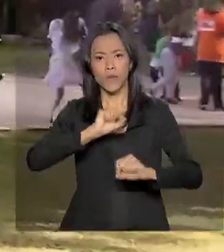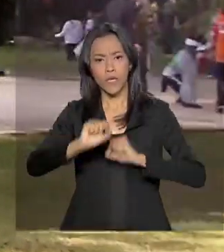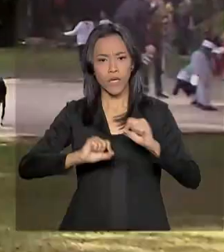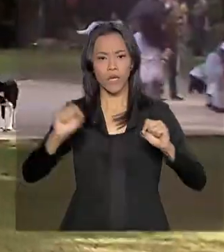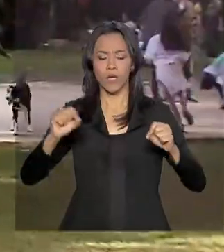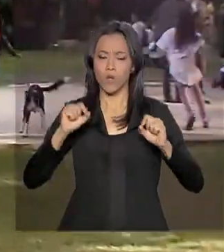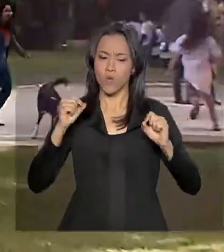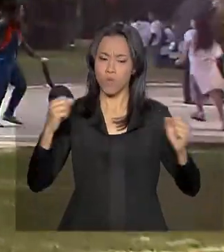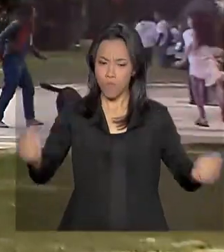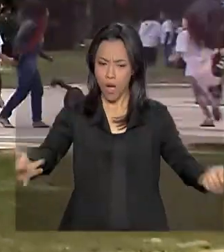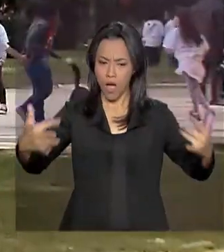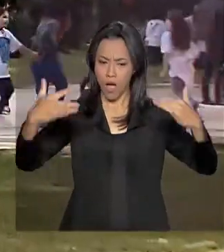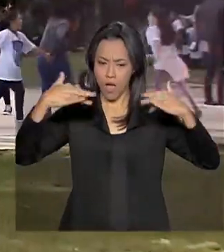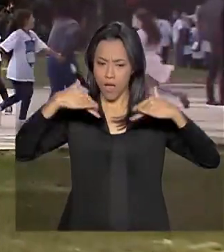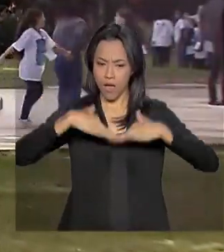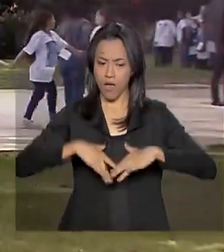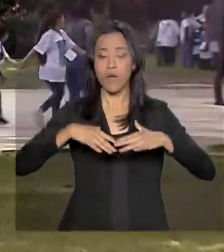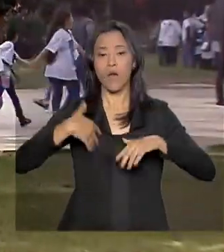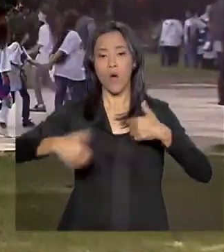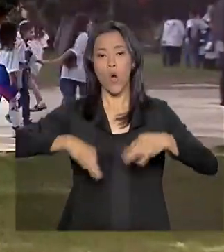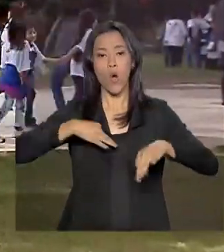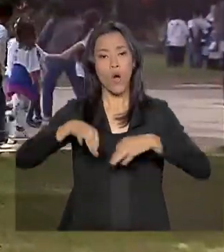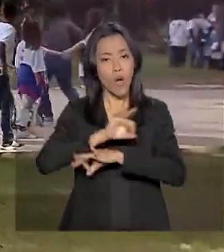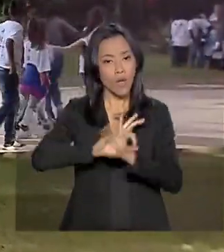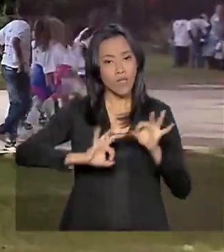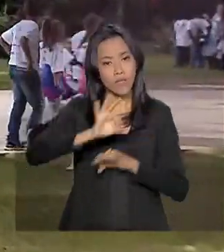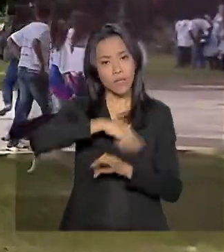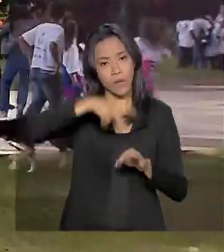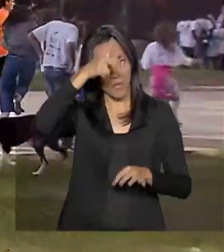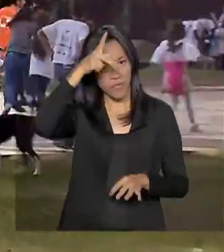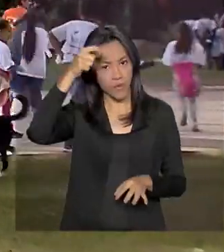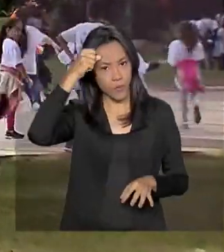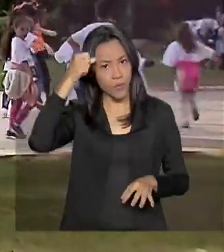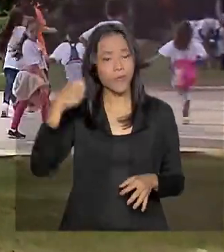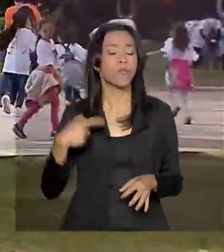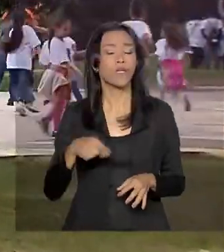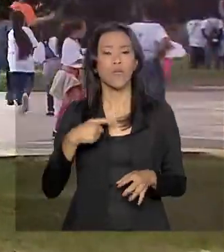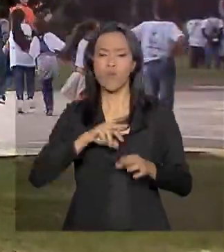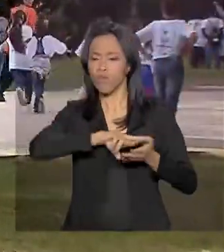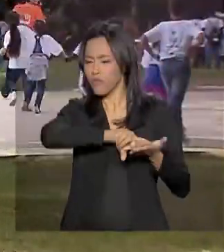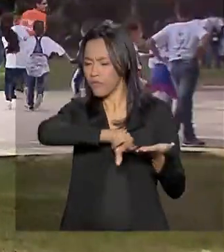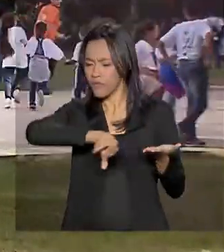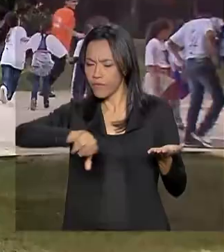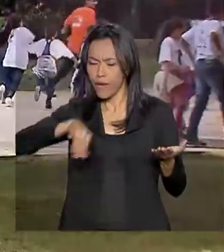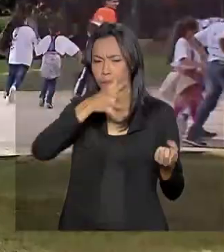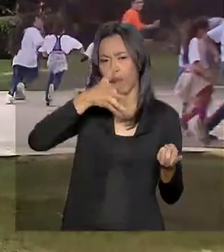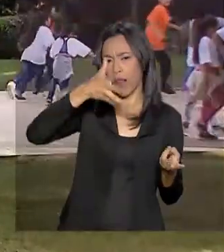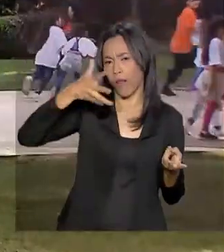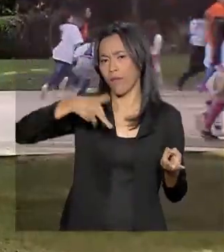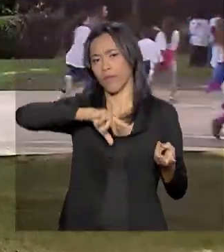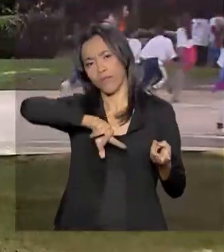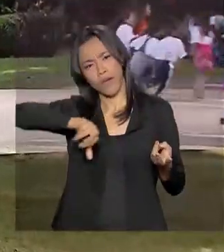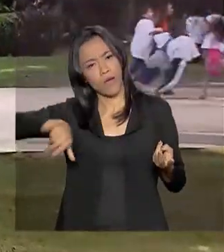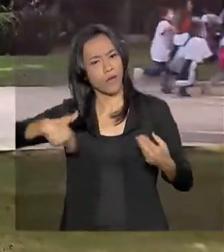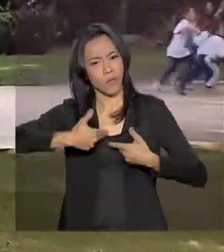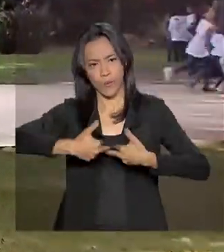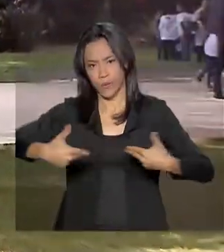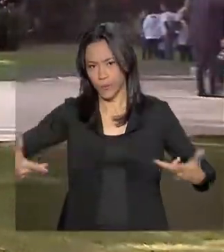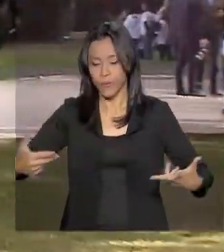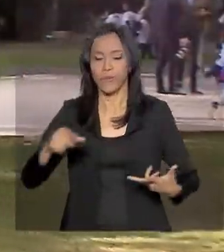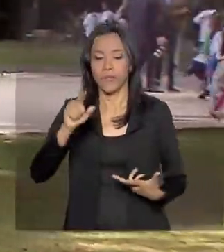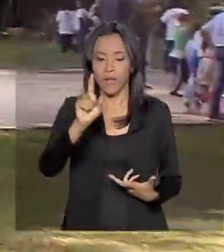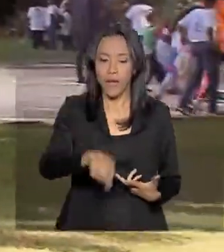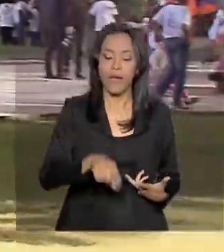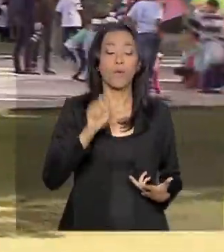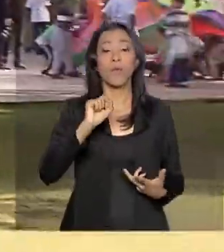Público do Trabalho e pela Prefeitura, uma ação de conscientização com diversas atividades para crianças da rede municipal. Será,